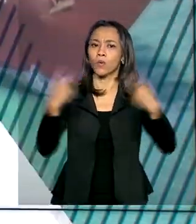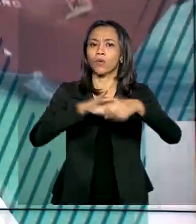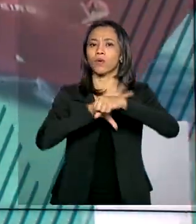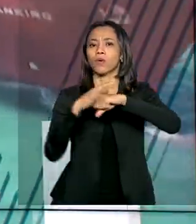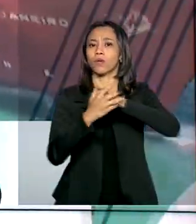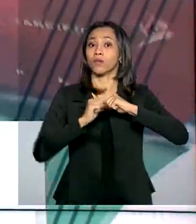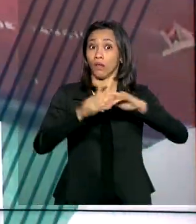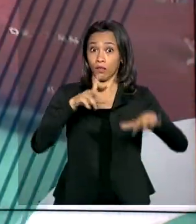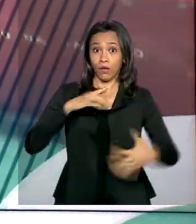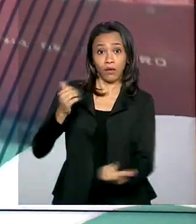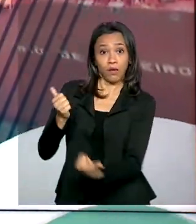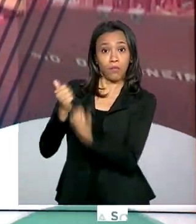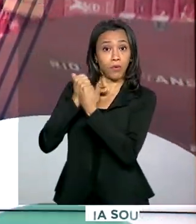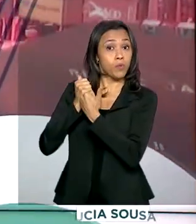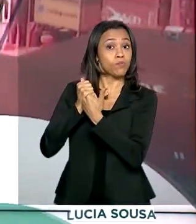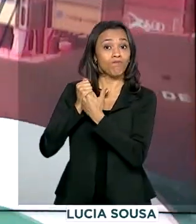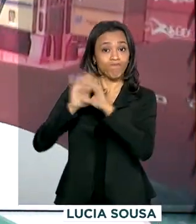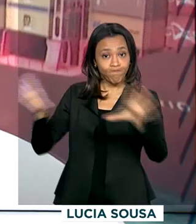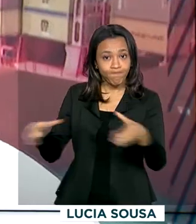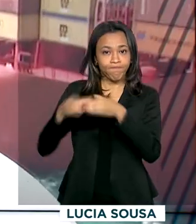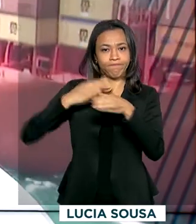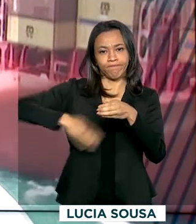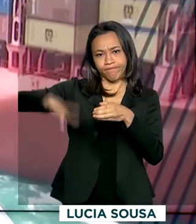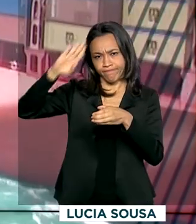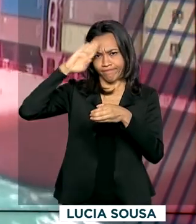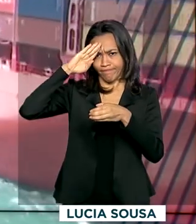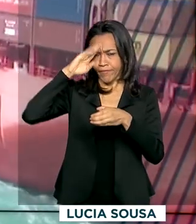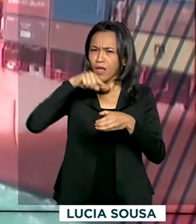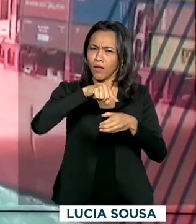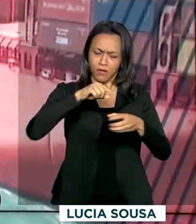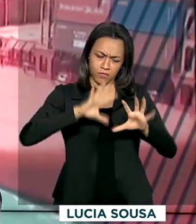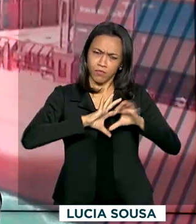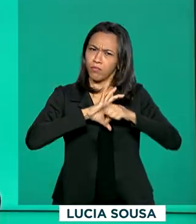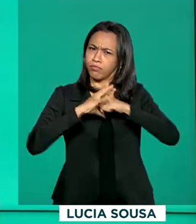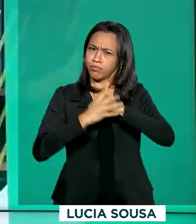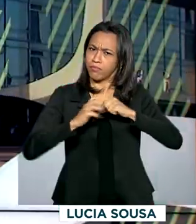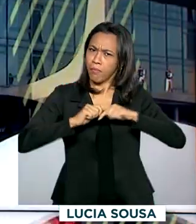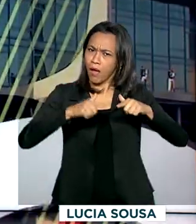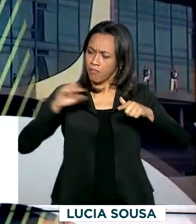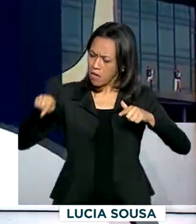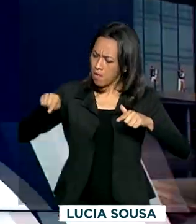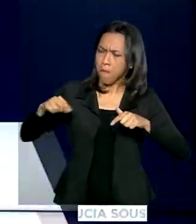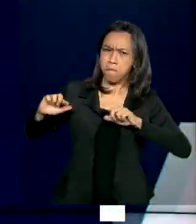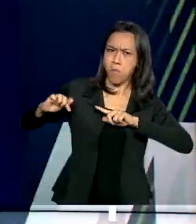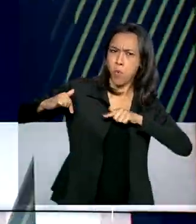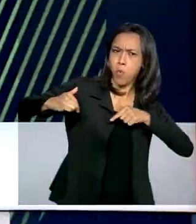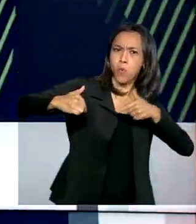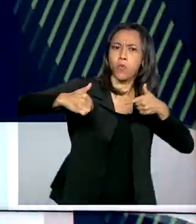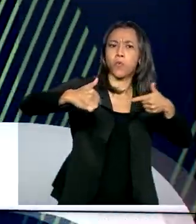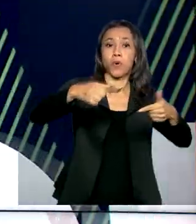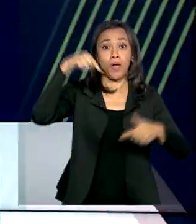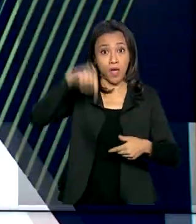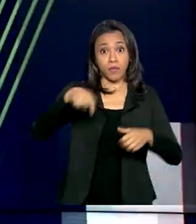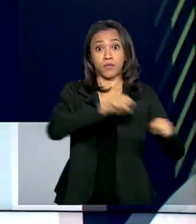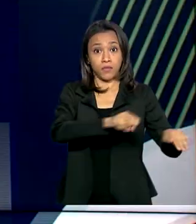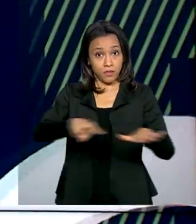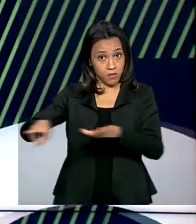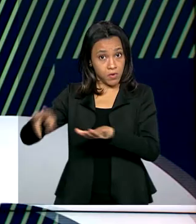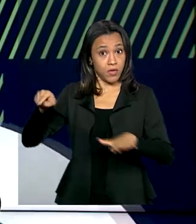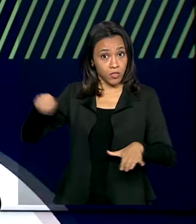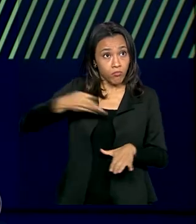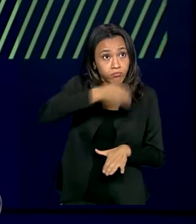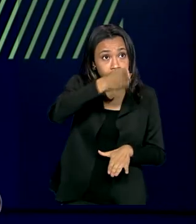reforço das Forças Armadas. A Operação Covid-19 atua em várias áreas. Nesta semana, os militares estão atuando nas